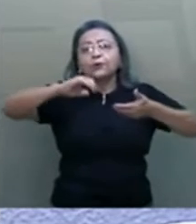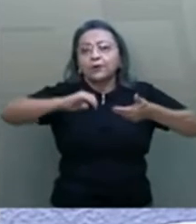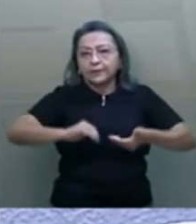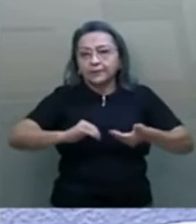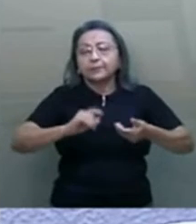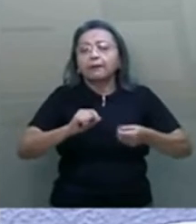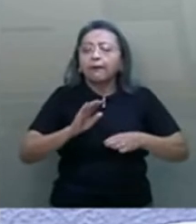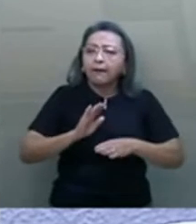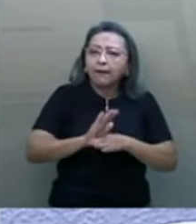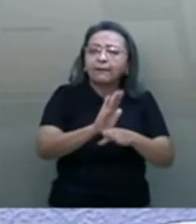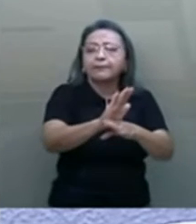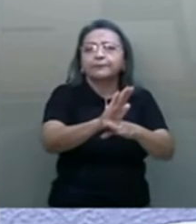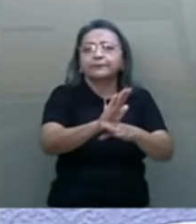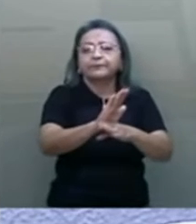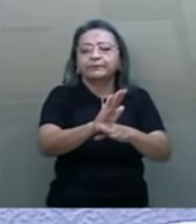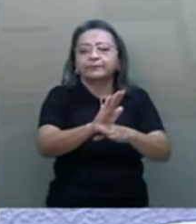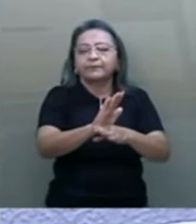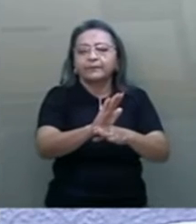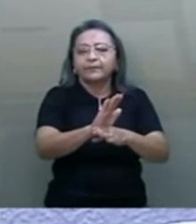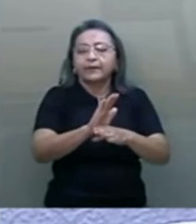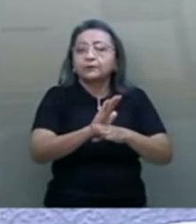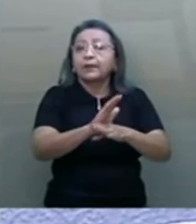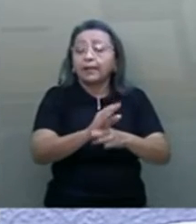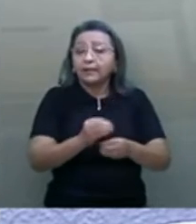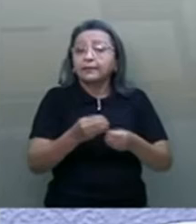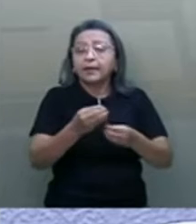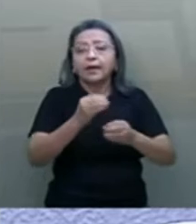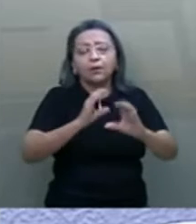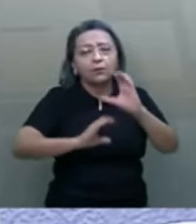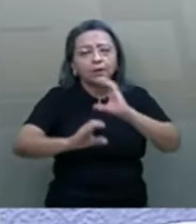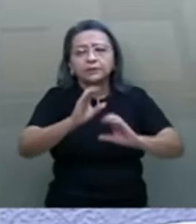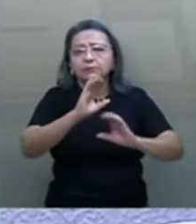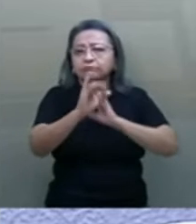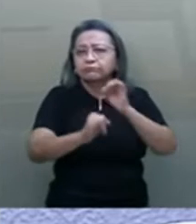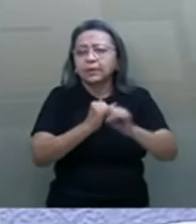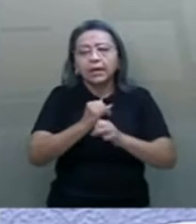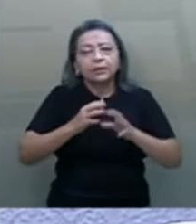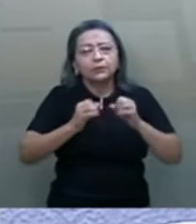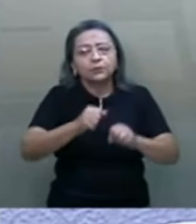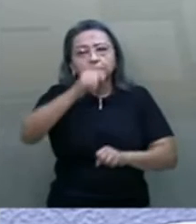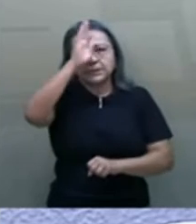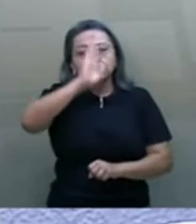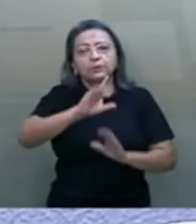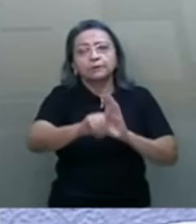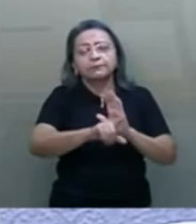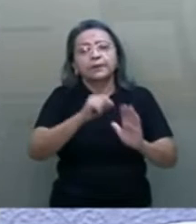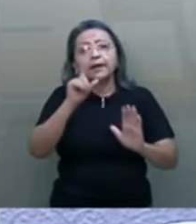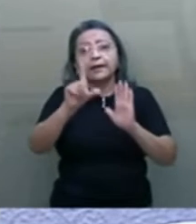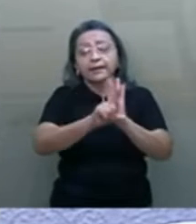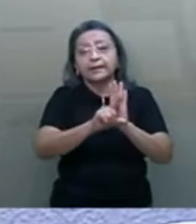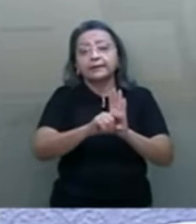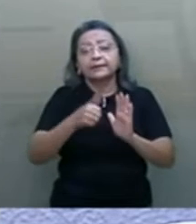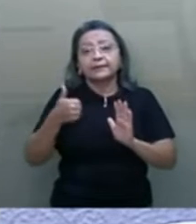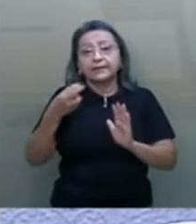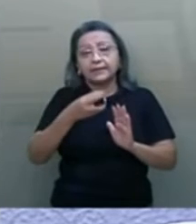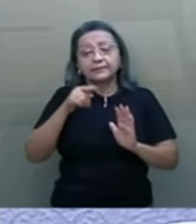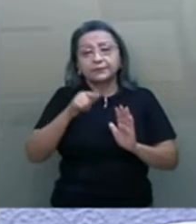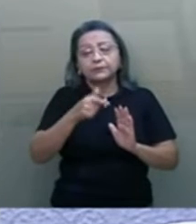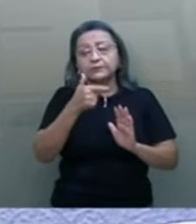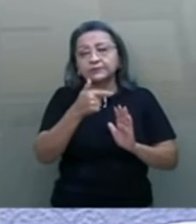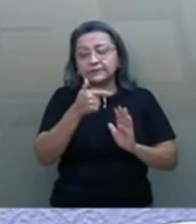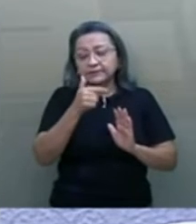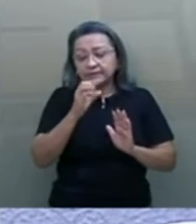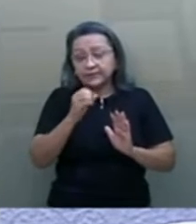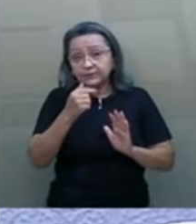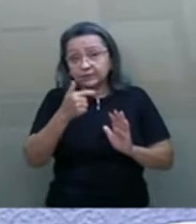para ajudar a levar conectividade a todos os brasileiros. Menciono aqui a Lei nº.879, de 2019, que fez a